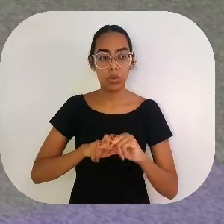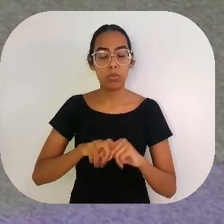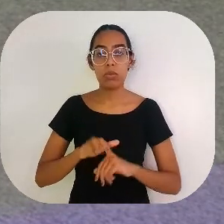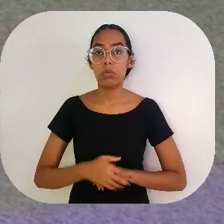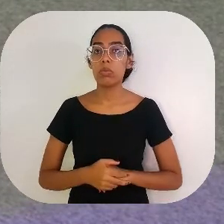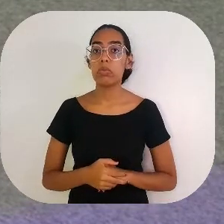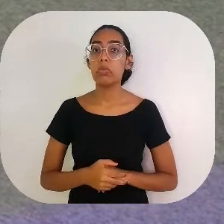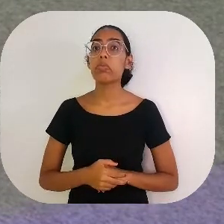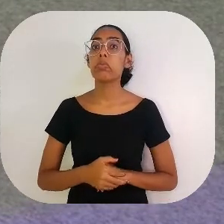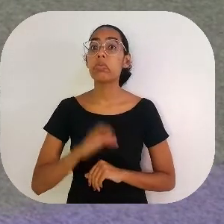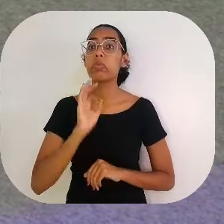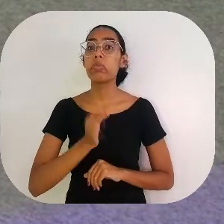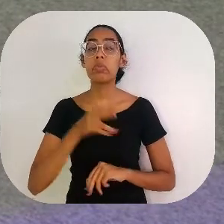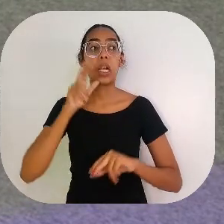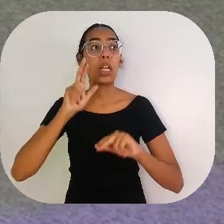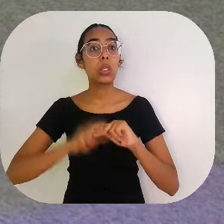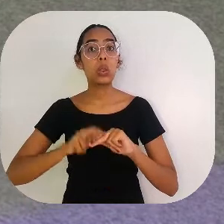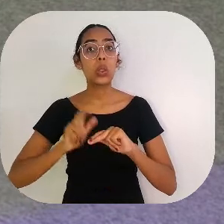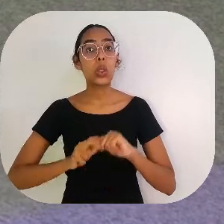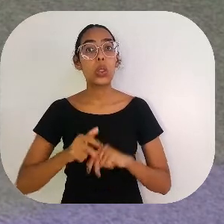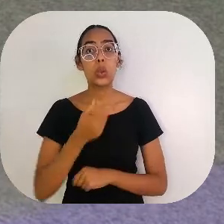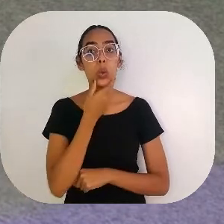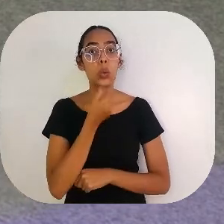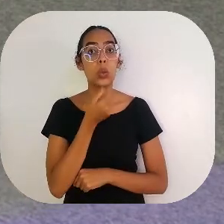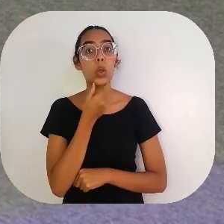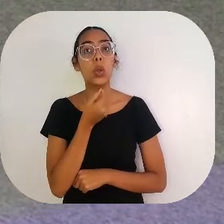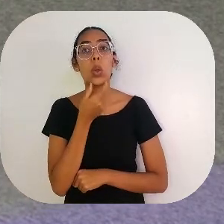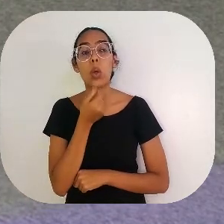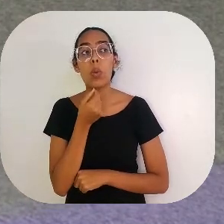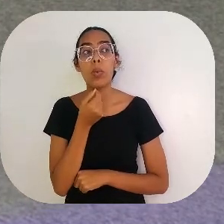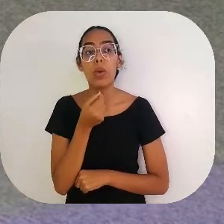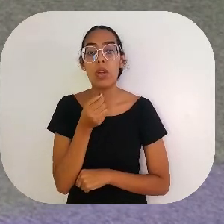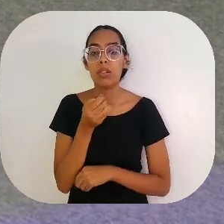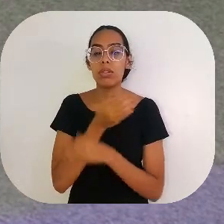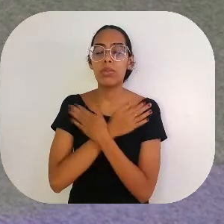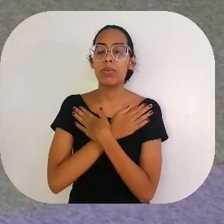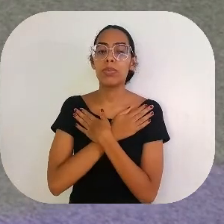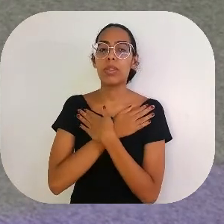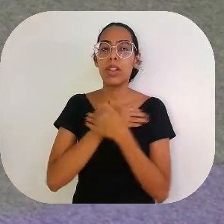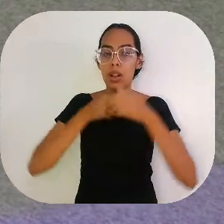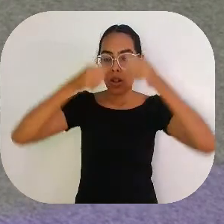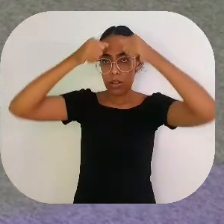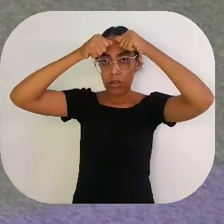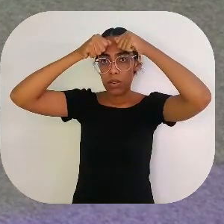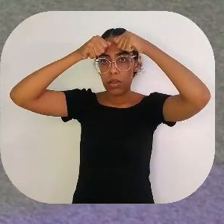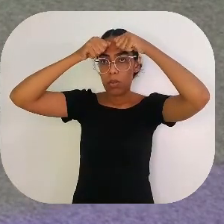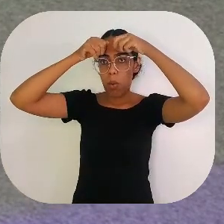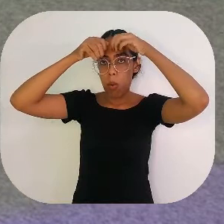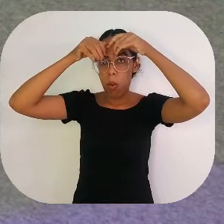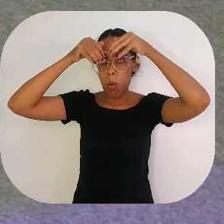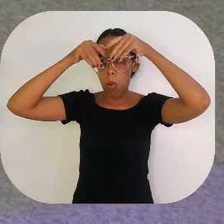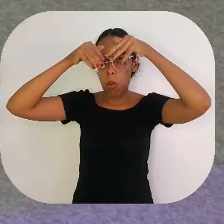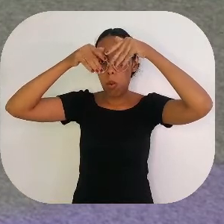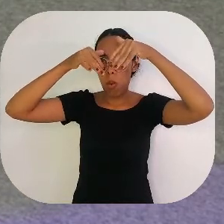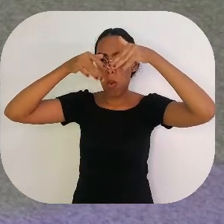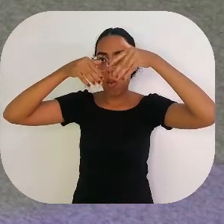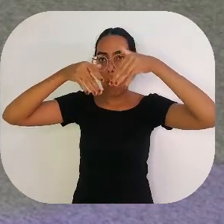família, eu vou cobrar meu um real. E sentou, gente. Sentou e ficou lá. E o seu Manel, deitado na